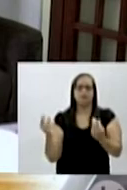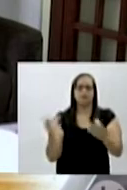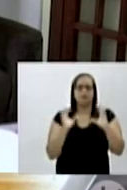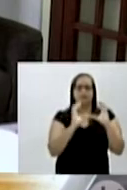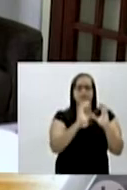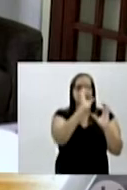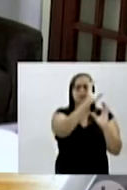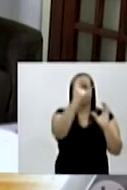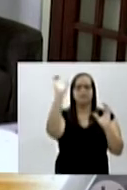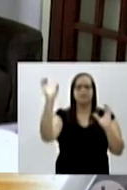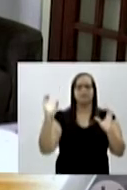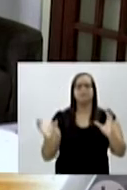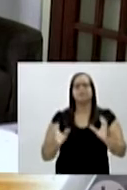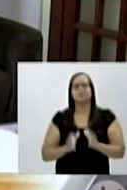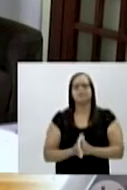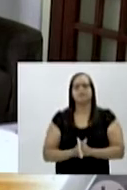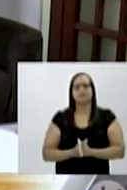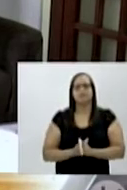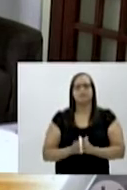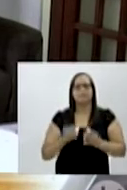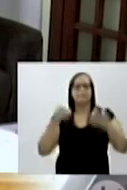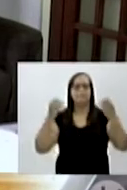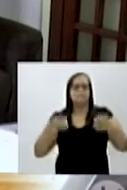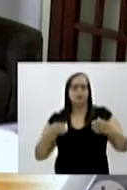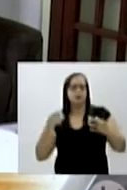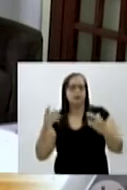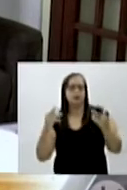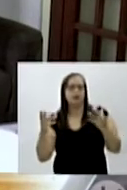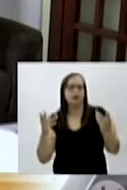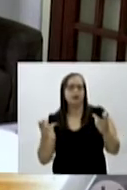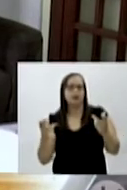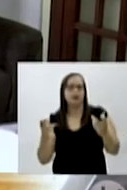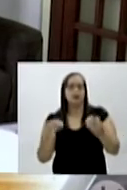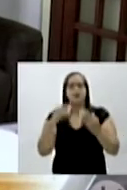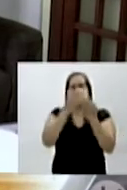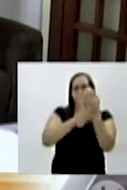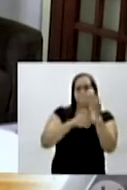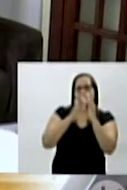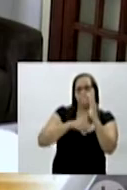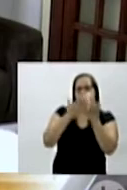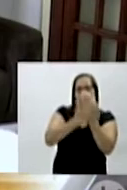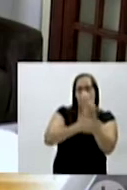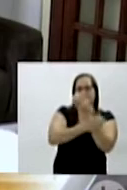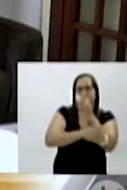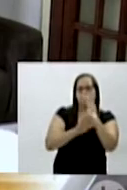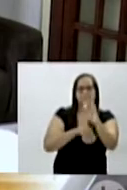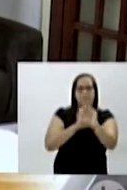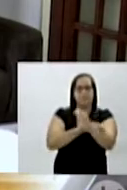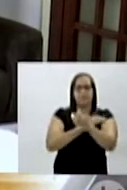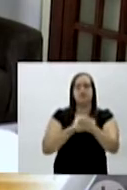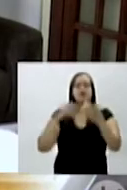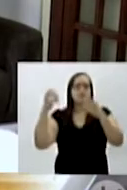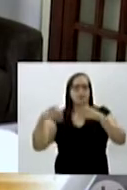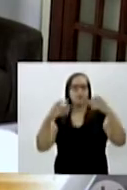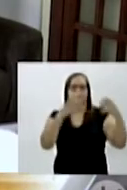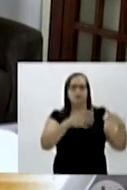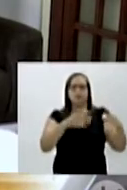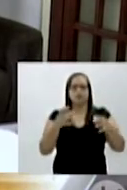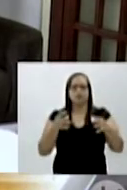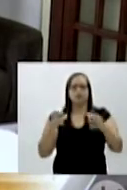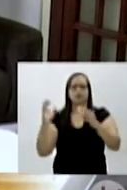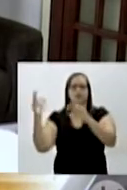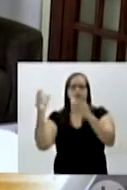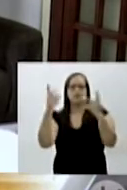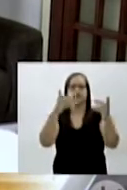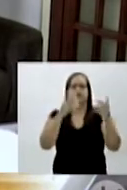igual a língua portuguesa. A gente pode pegar um paralelo, por exemplo, a mandioca, que num lugar é mandioca, num lugar é aipim, no outro